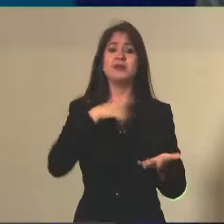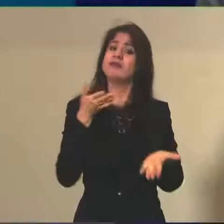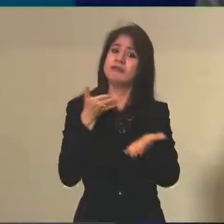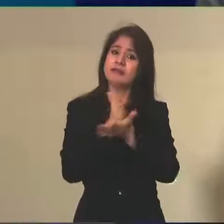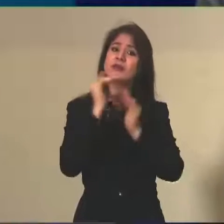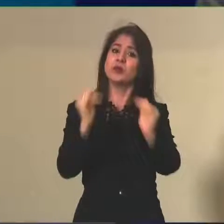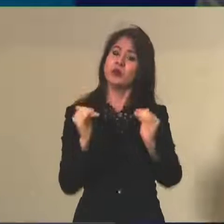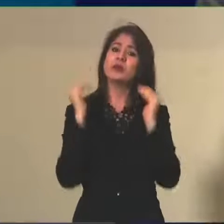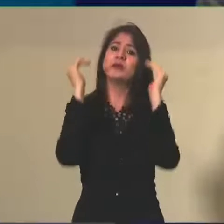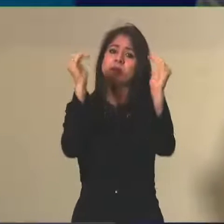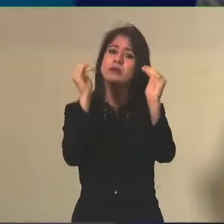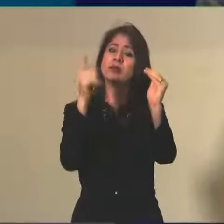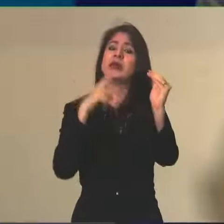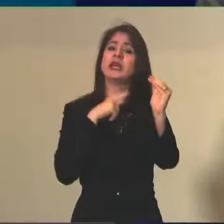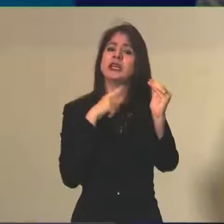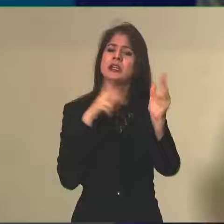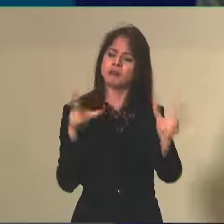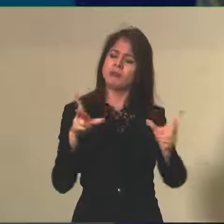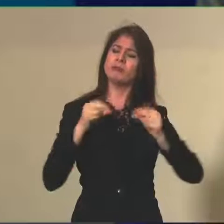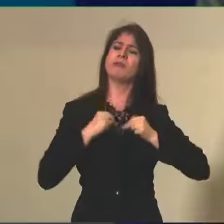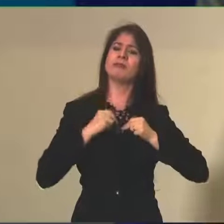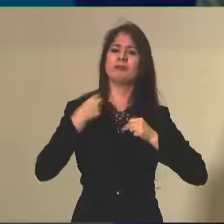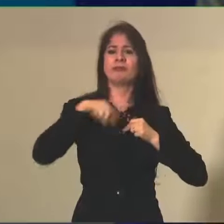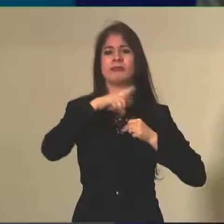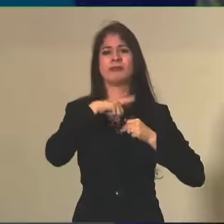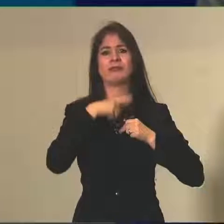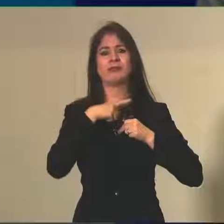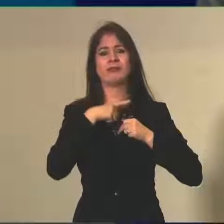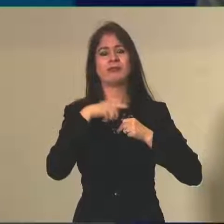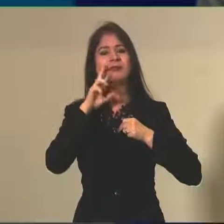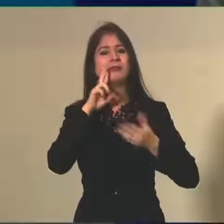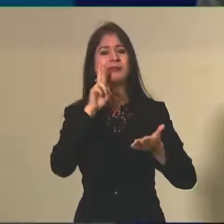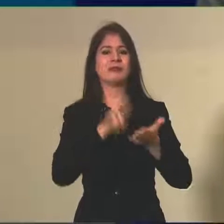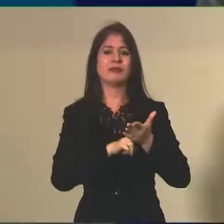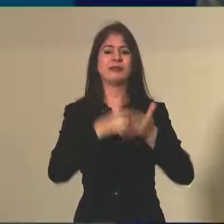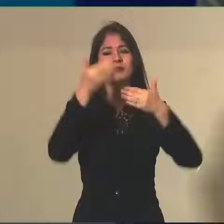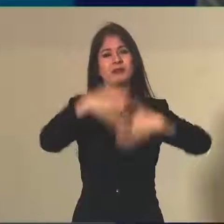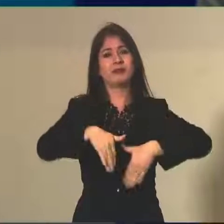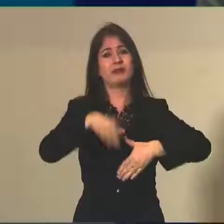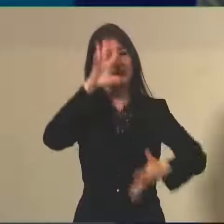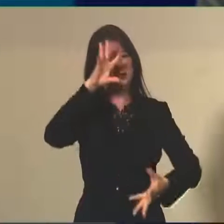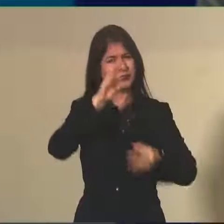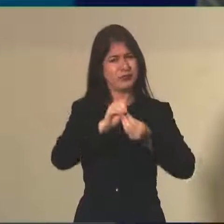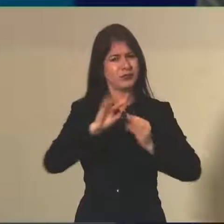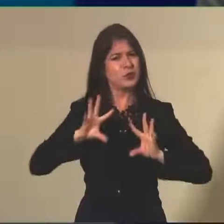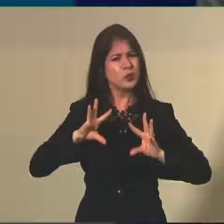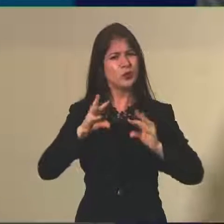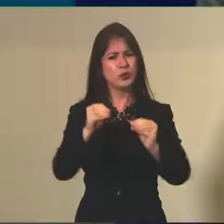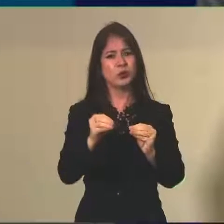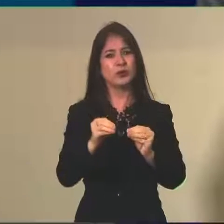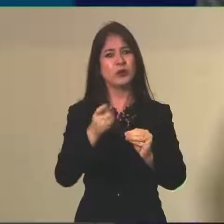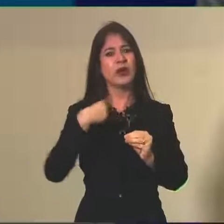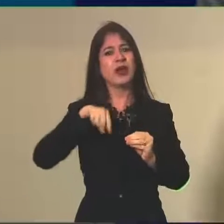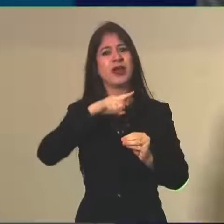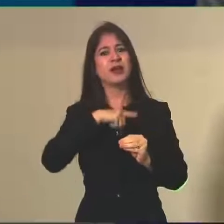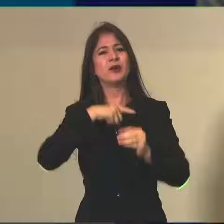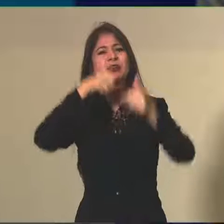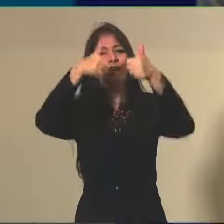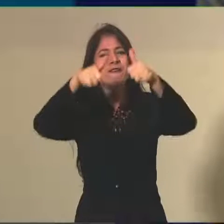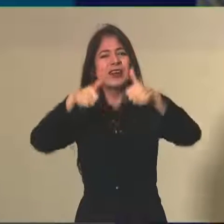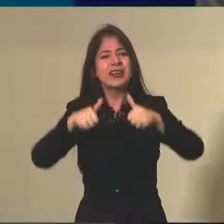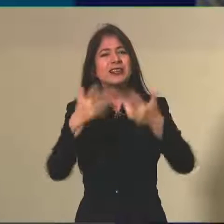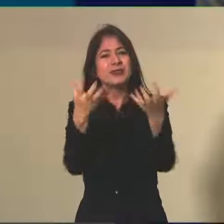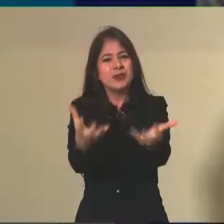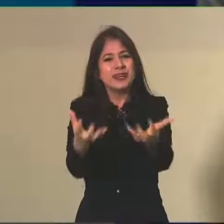desde que ele tenha o mérito no seu resultado do exame. Então, tudo isso se resume a essa dimensão de